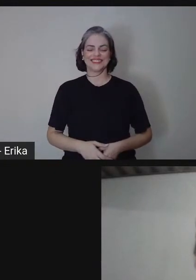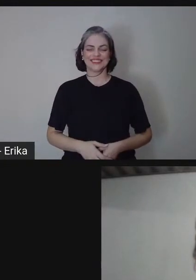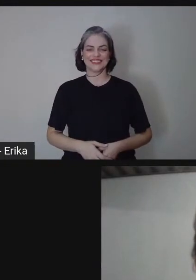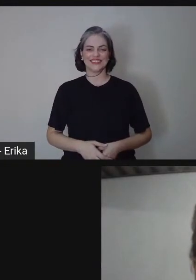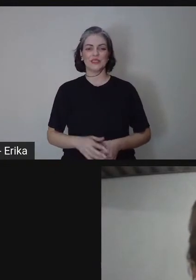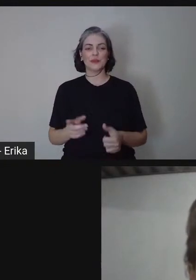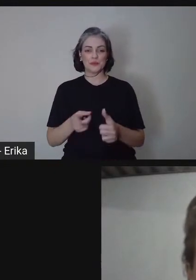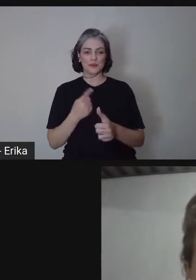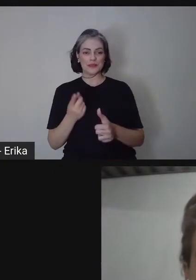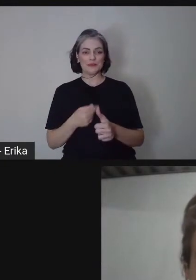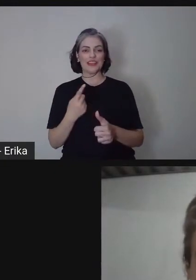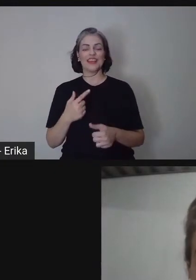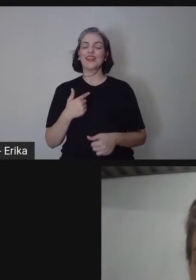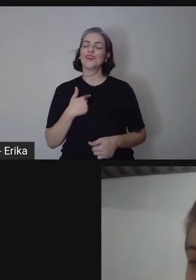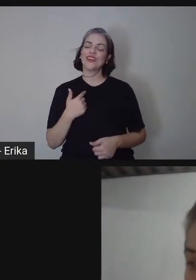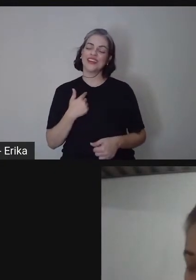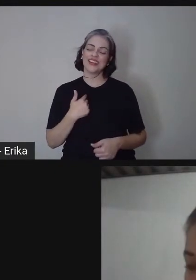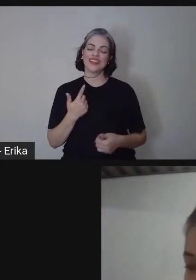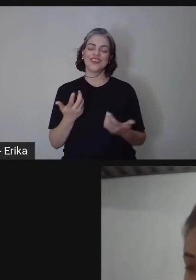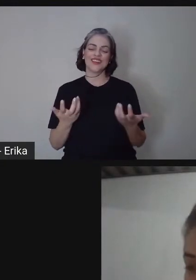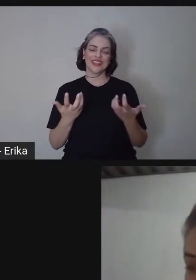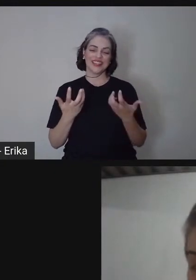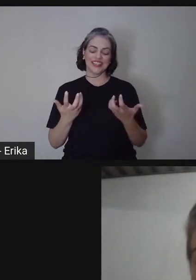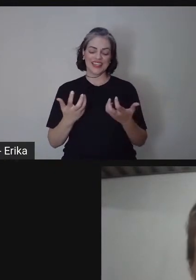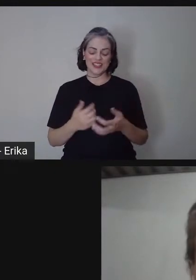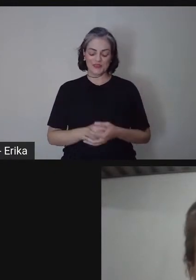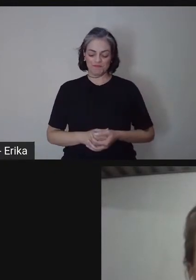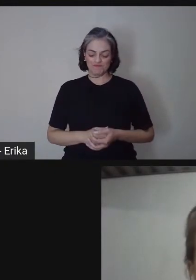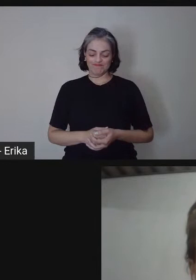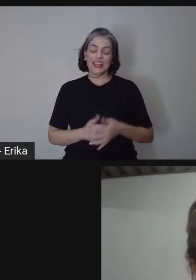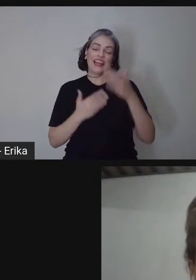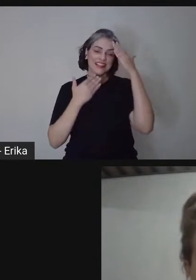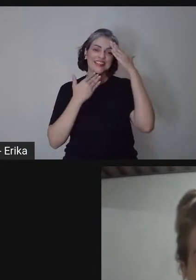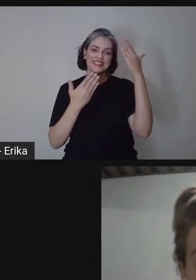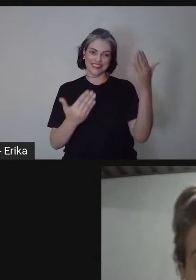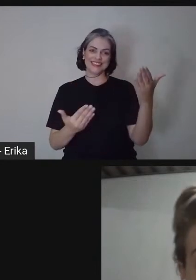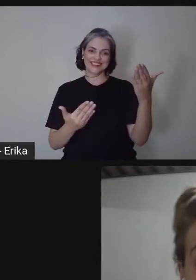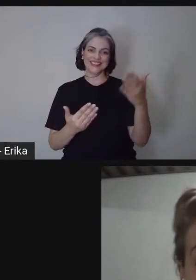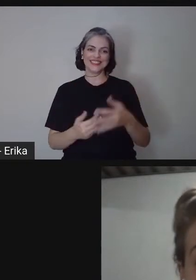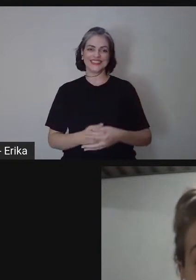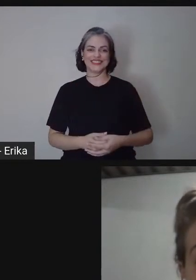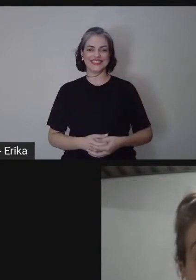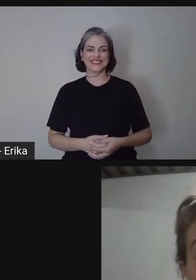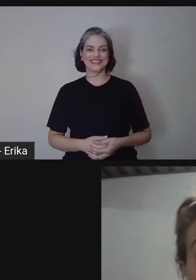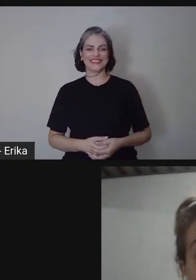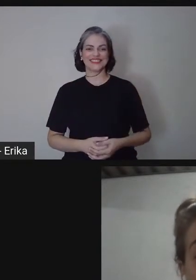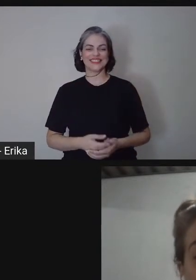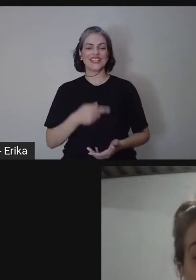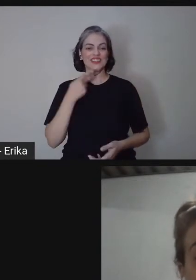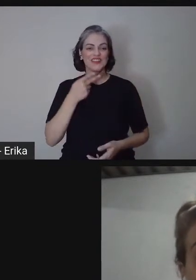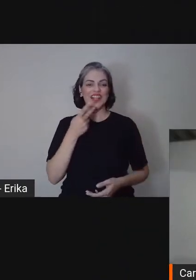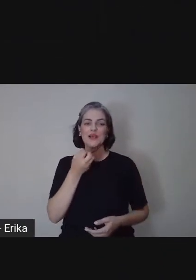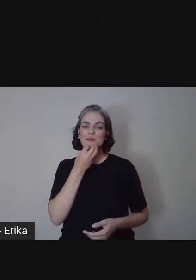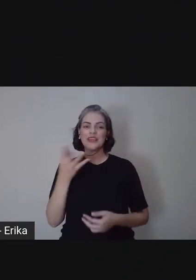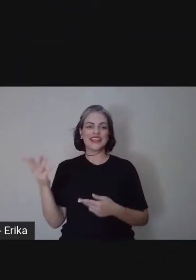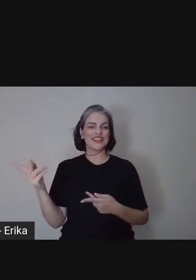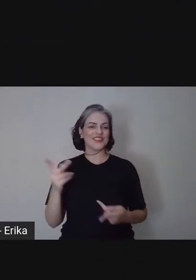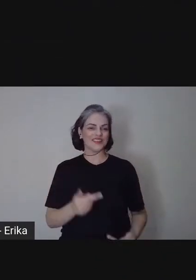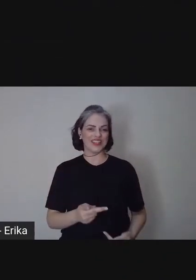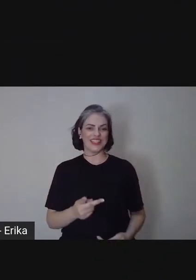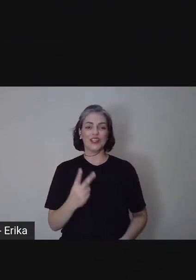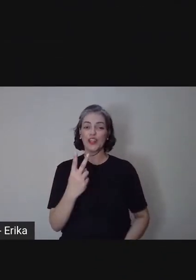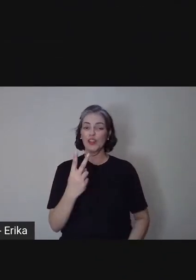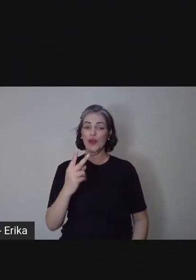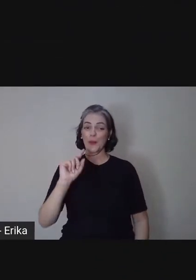Primeiramente, gostaria de agradecer e dar as boas-vindas para esses 2 mil